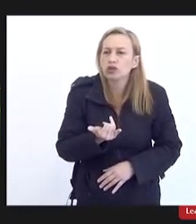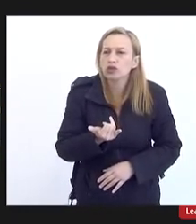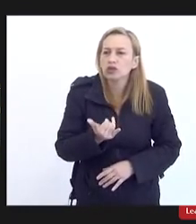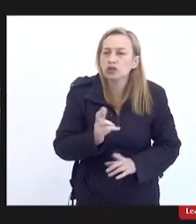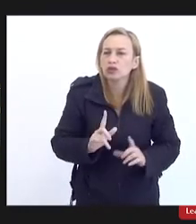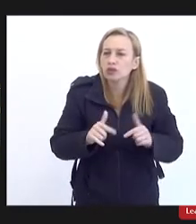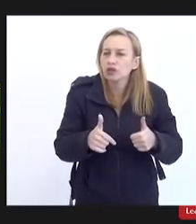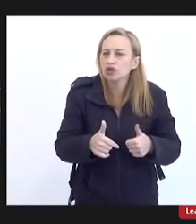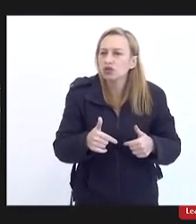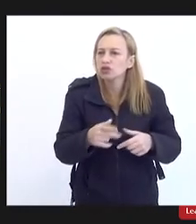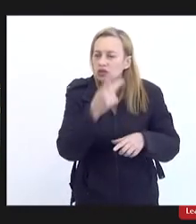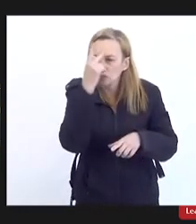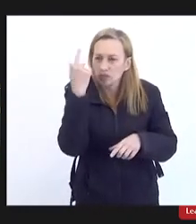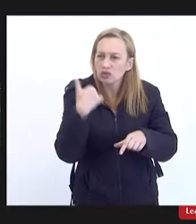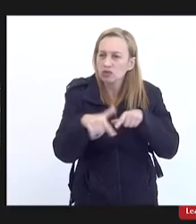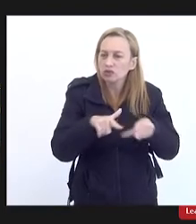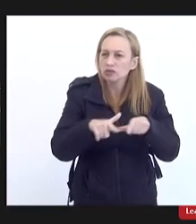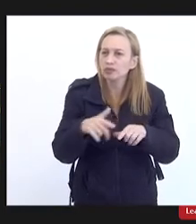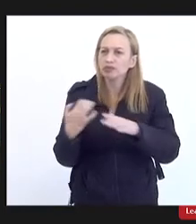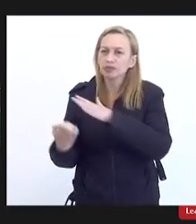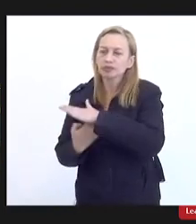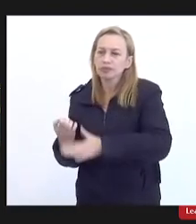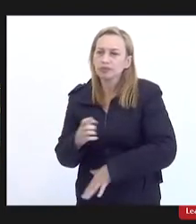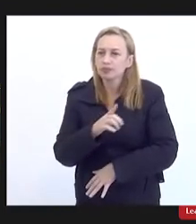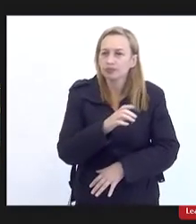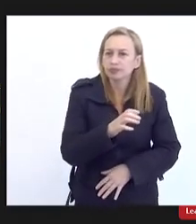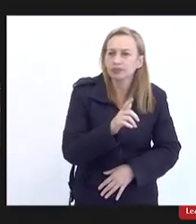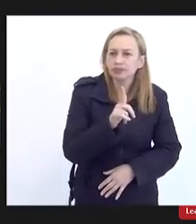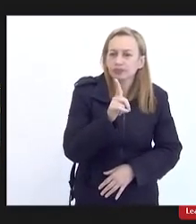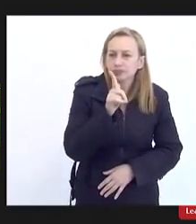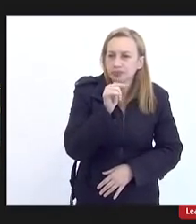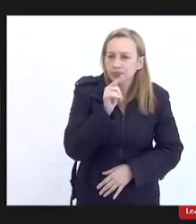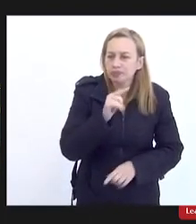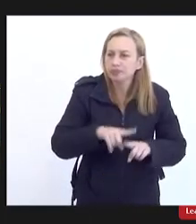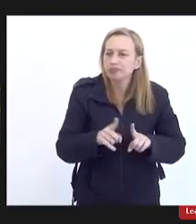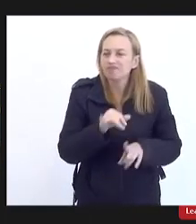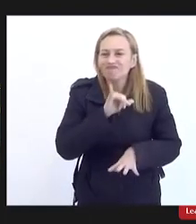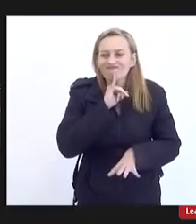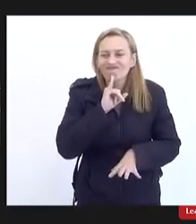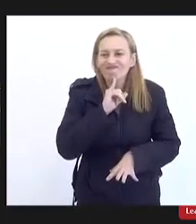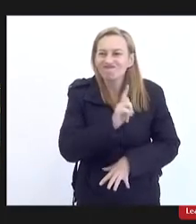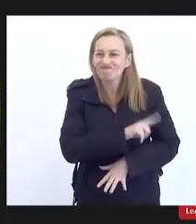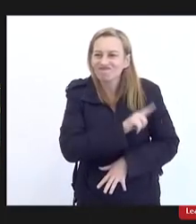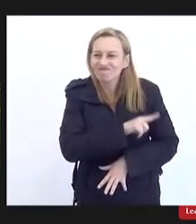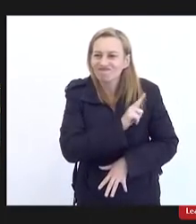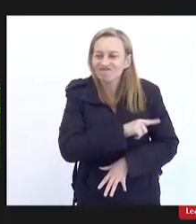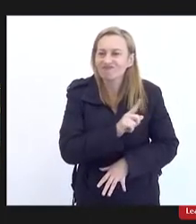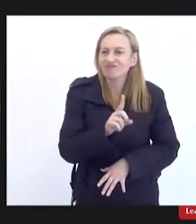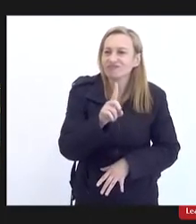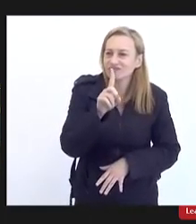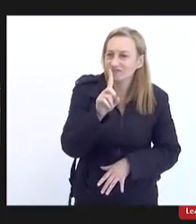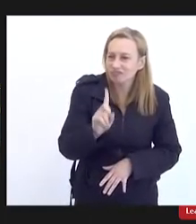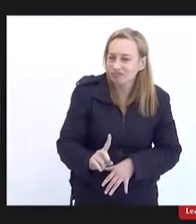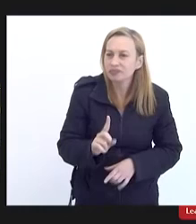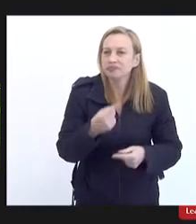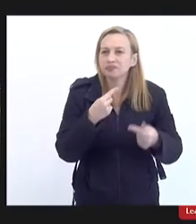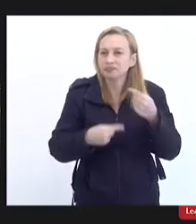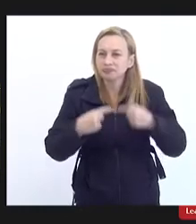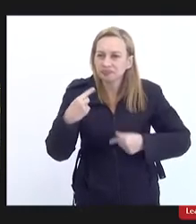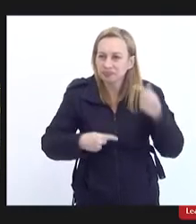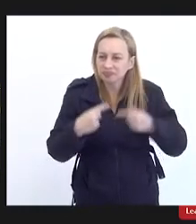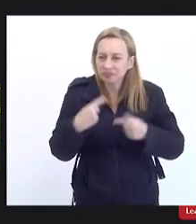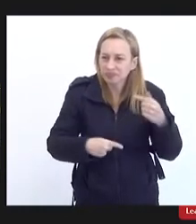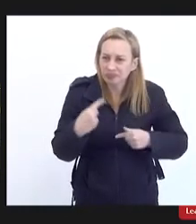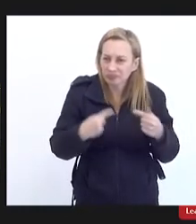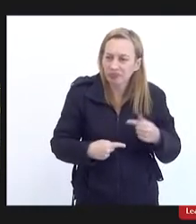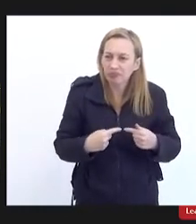ação dos trabalhadores os trabalhadores da cidade são dedicados mas infelizmente a gestão a diretoria executiva e a política e não vou citar